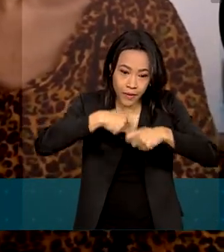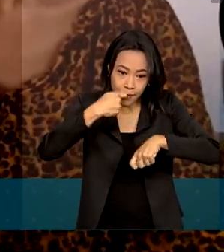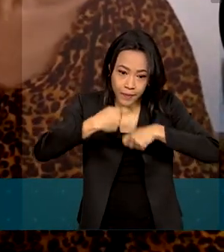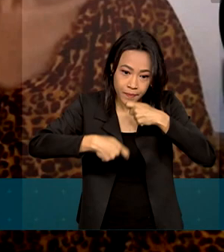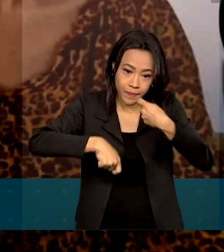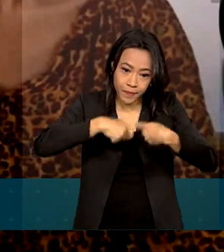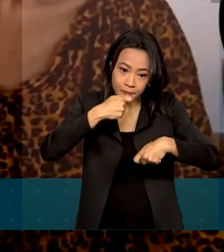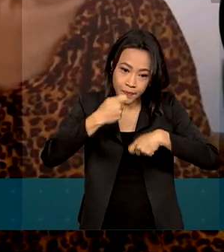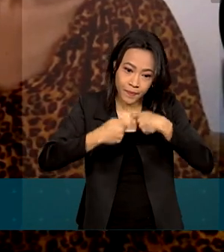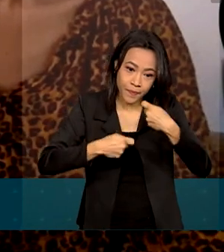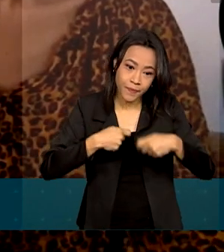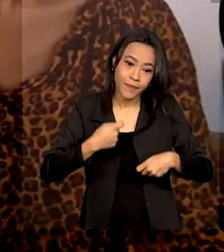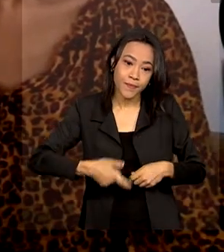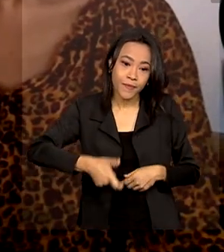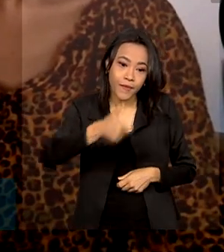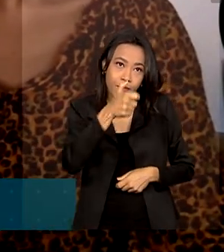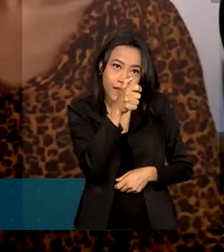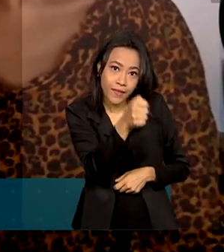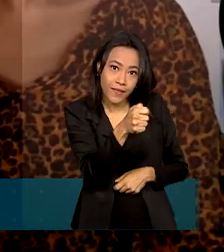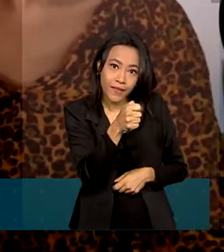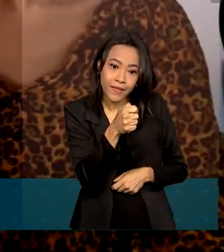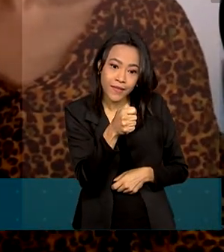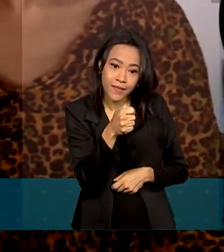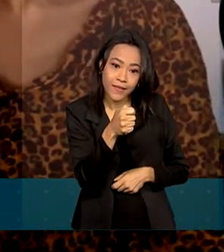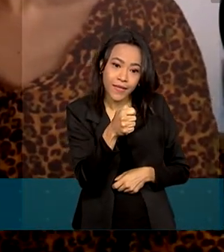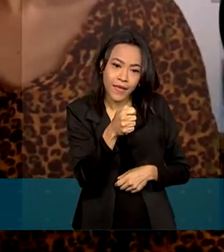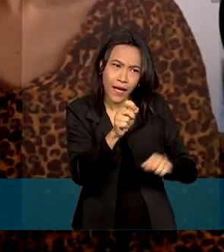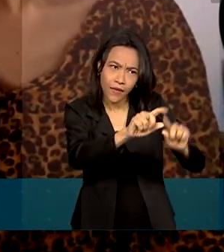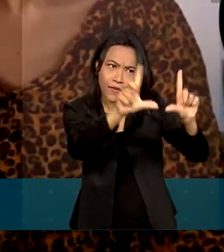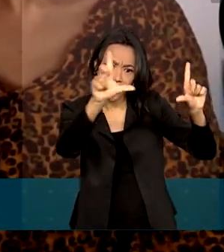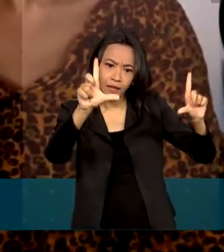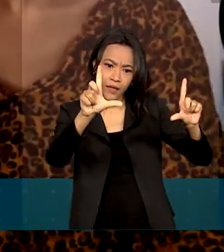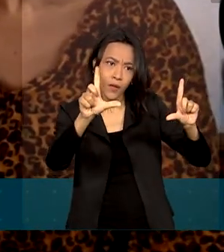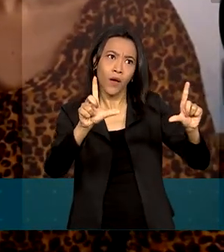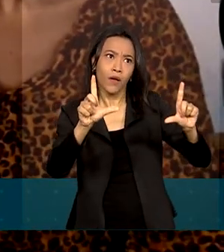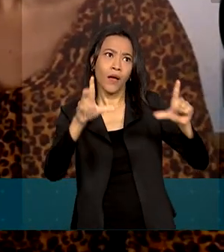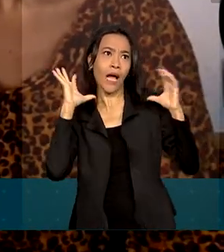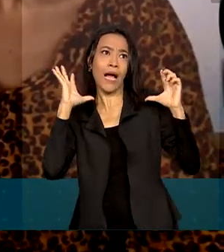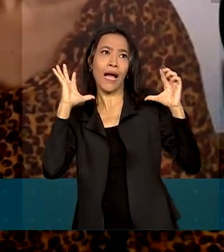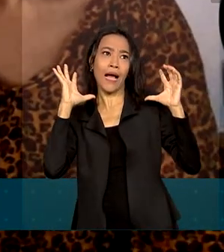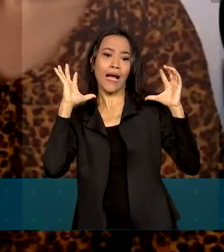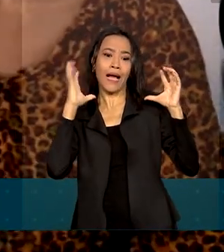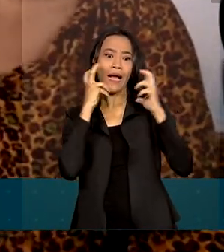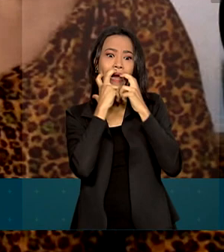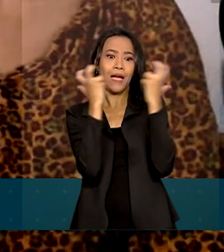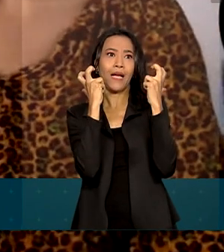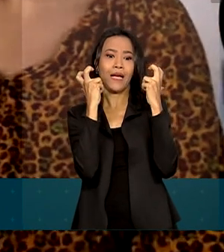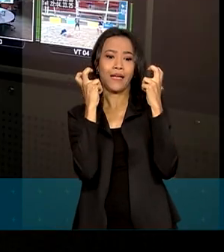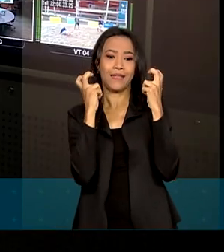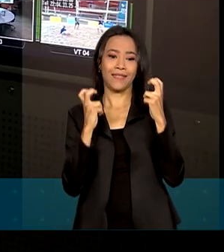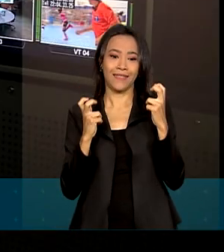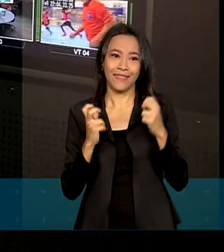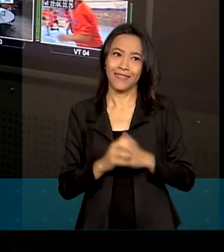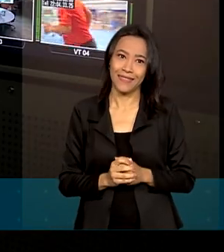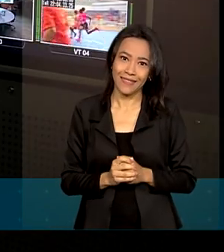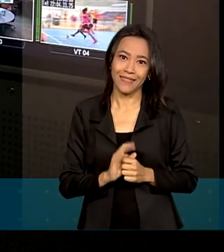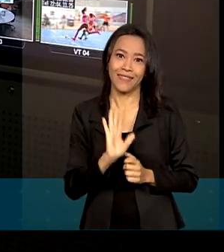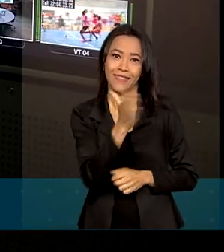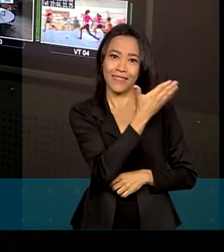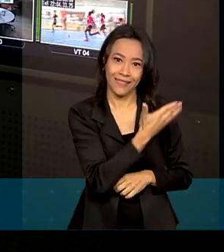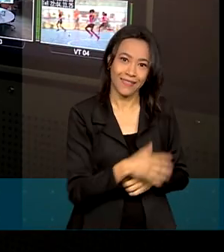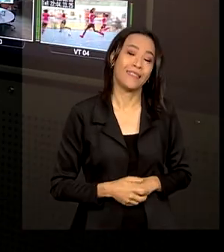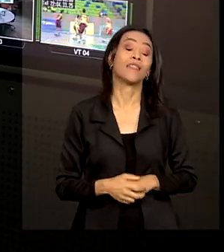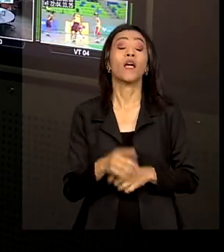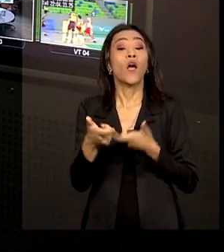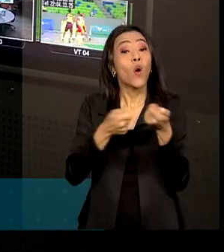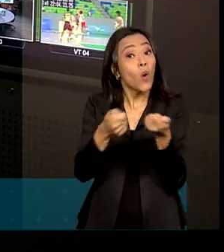eu fui botar estrangeiro e apareceu uma parte que eu fiz... Ah! Ah! Controlar o que